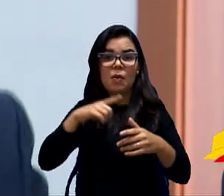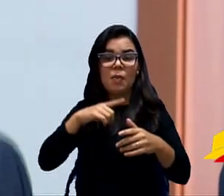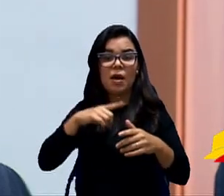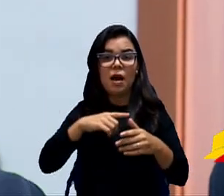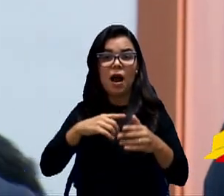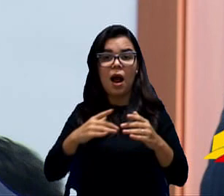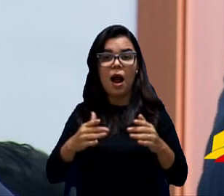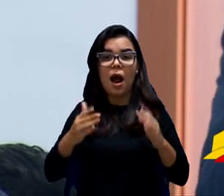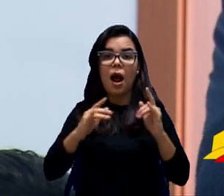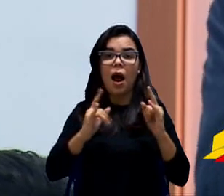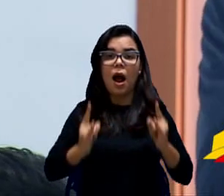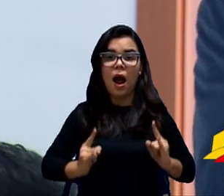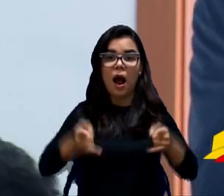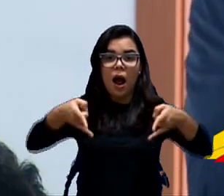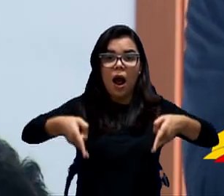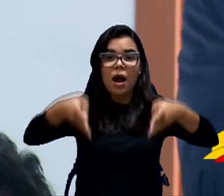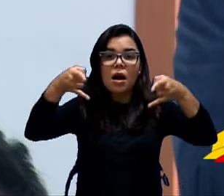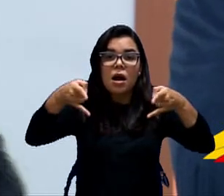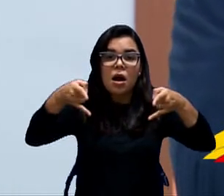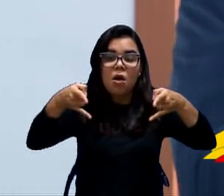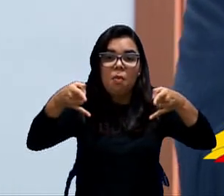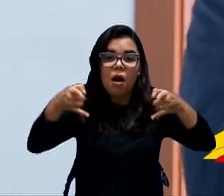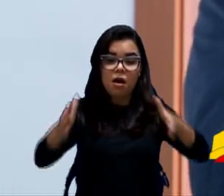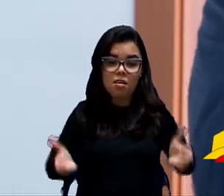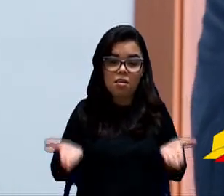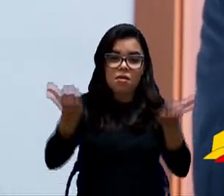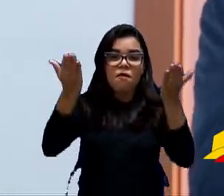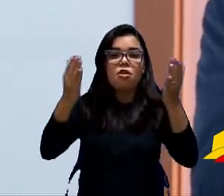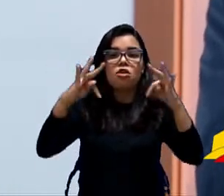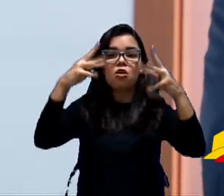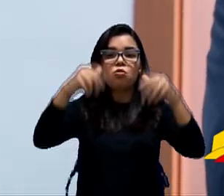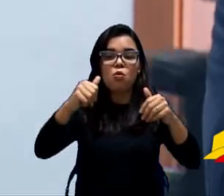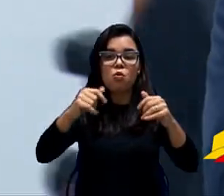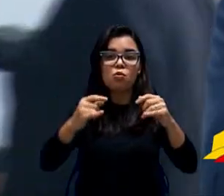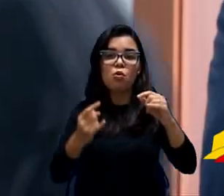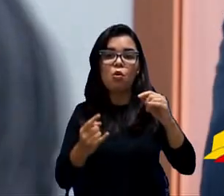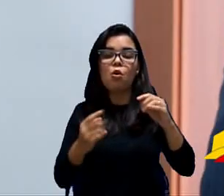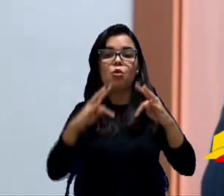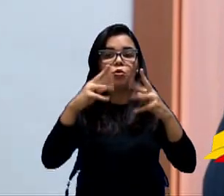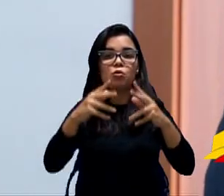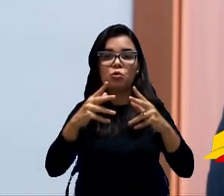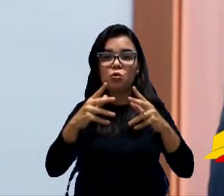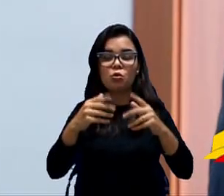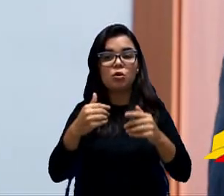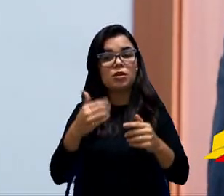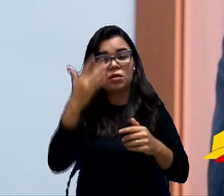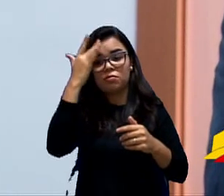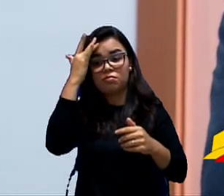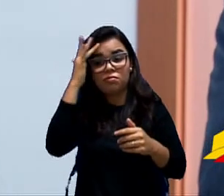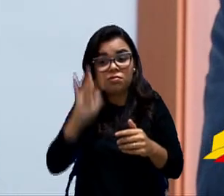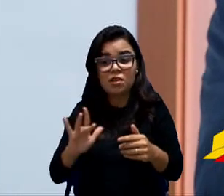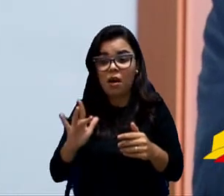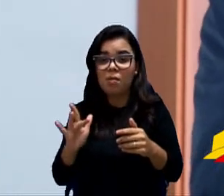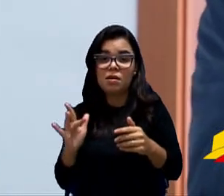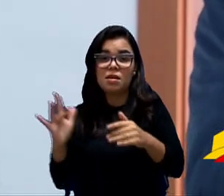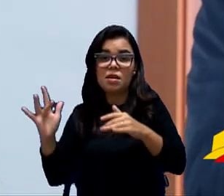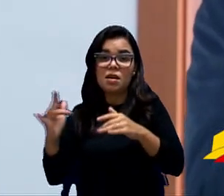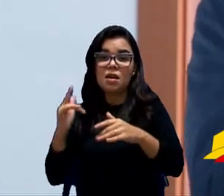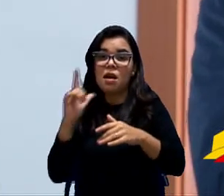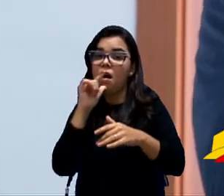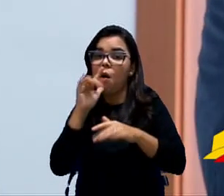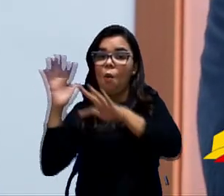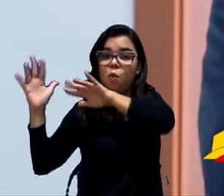sabem, né, Vitão, se a potência que vem da água, se vai entrar ou se não vai entrar. E se acontecer uma tragédia de entrar e ela perder tudo,